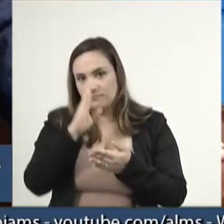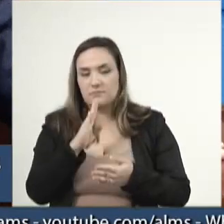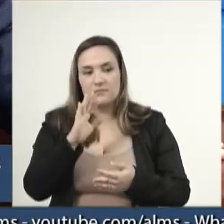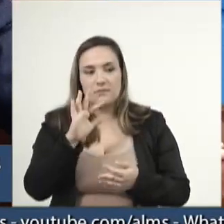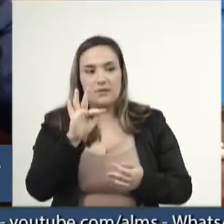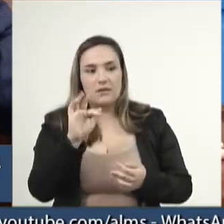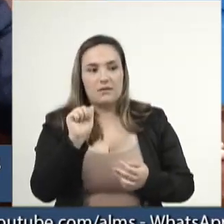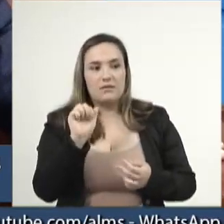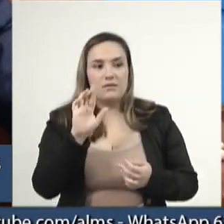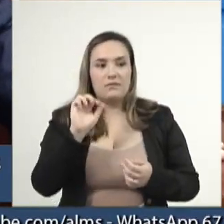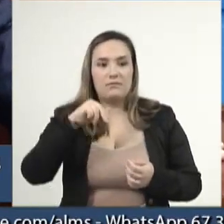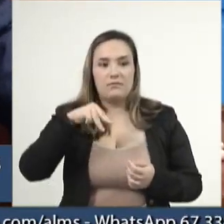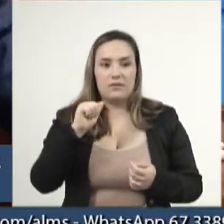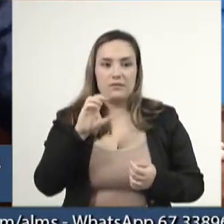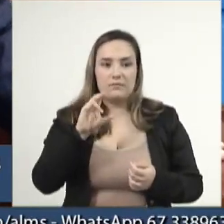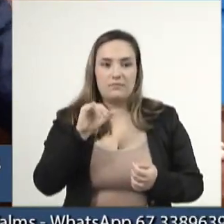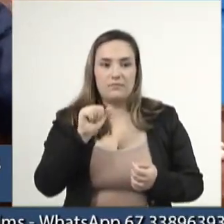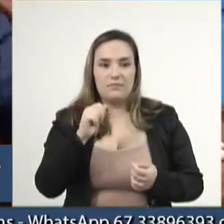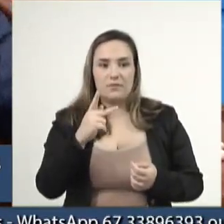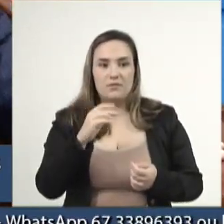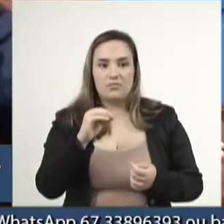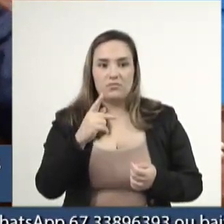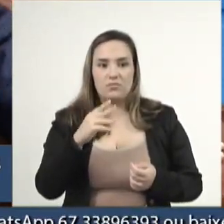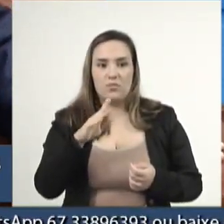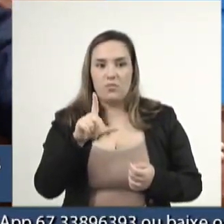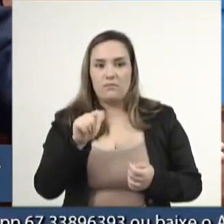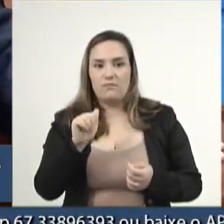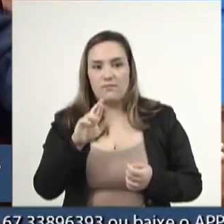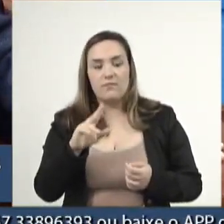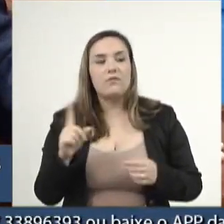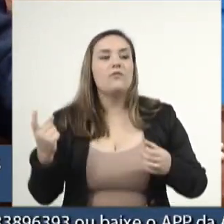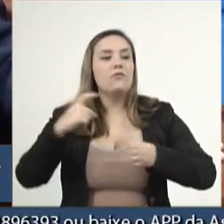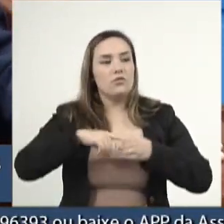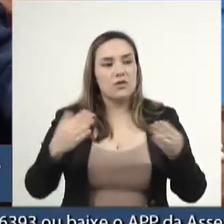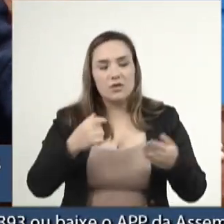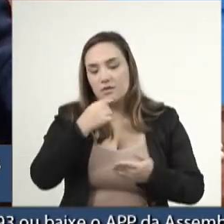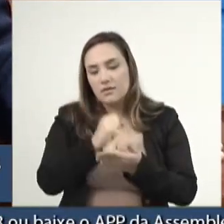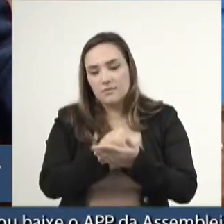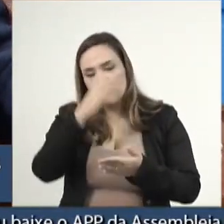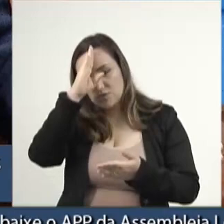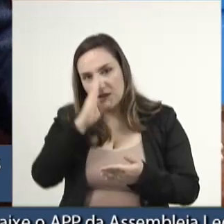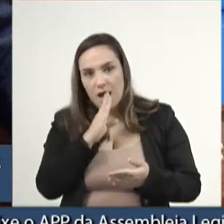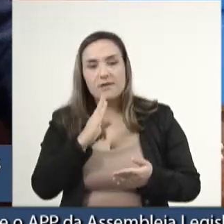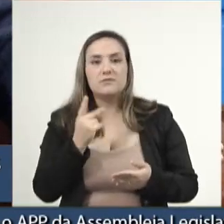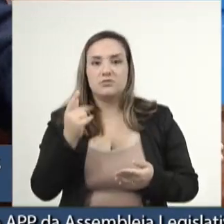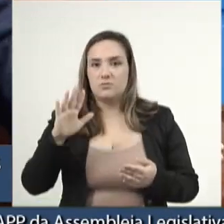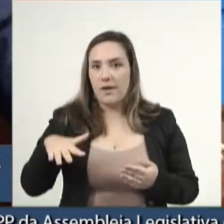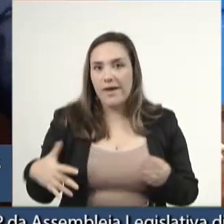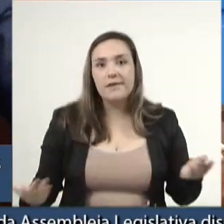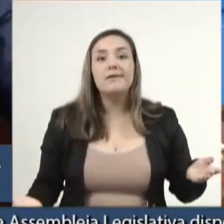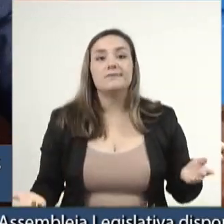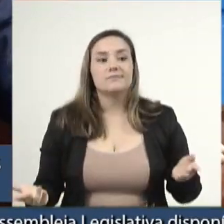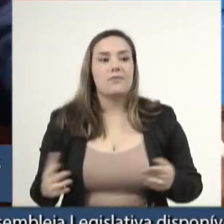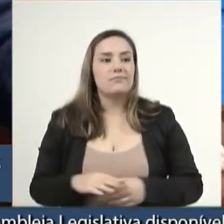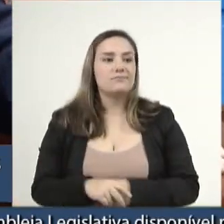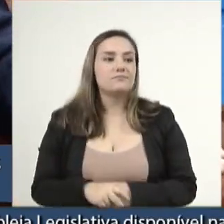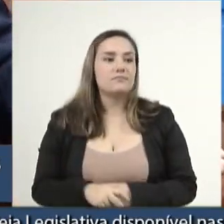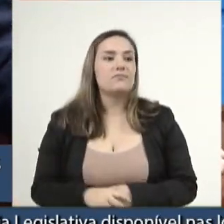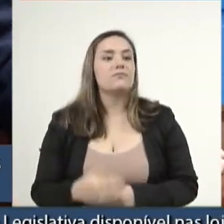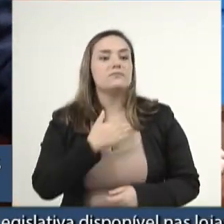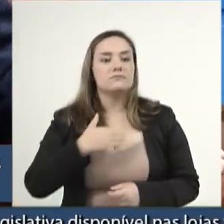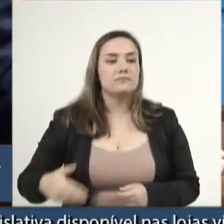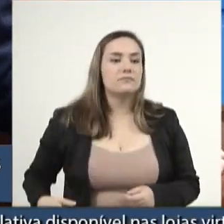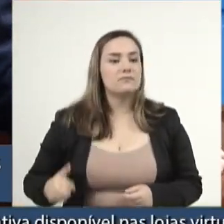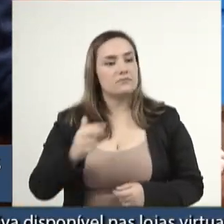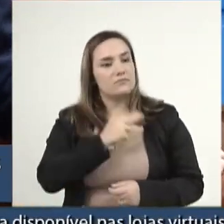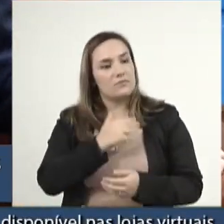governo passado. Hoje está de volta remédio, de graça, mais barato. Inclusive, o governo